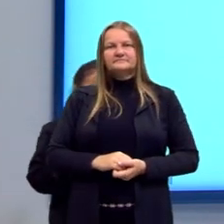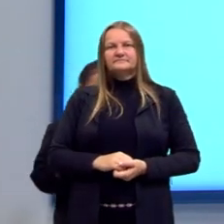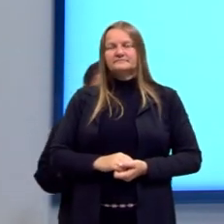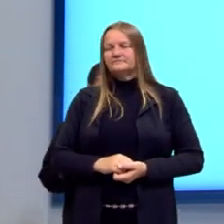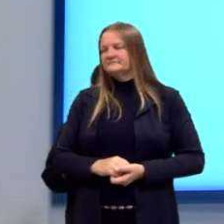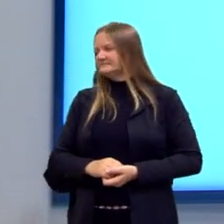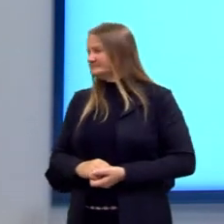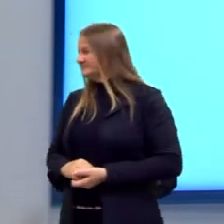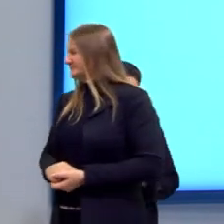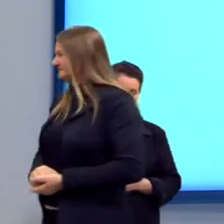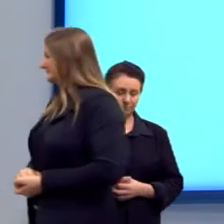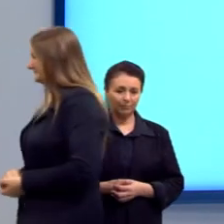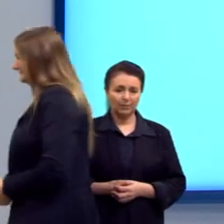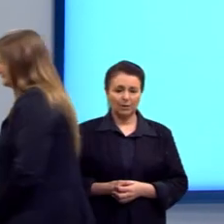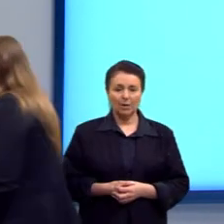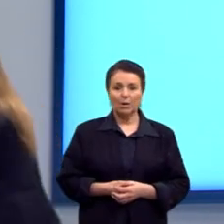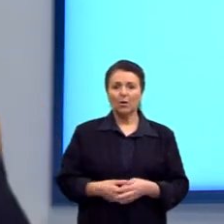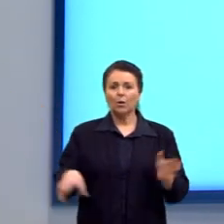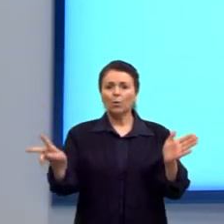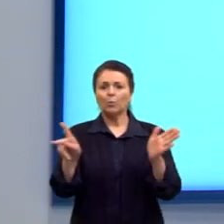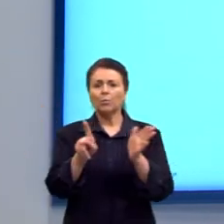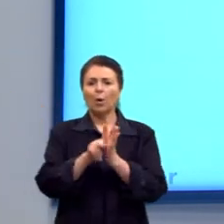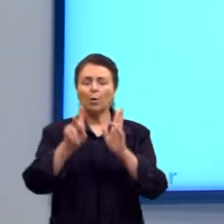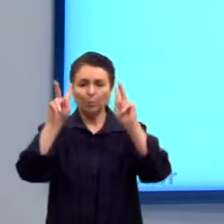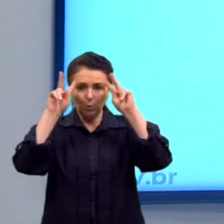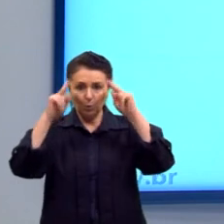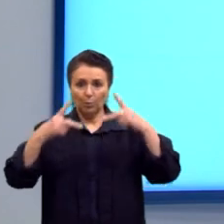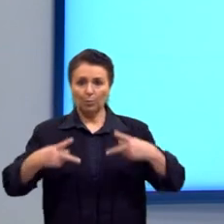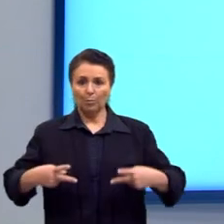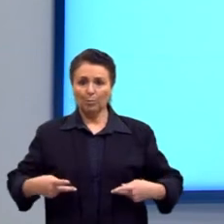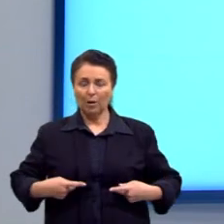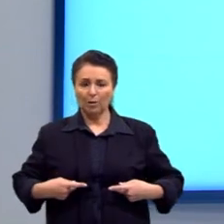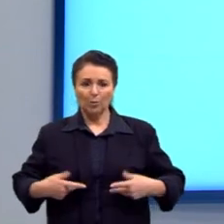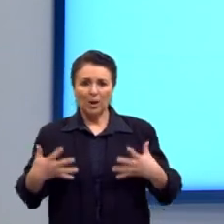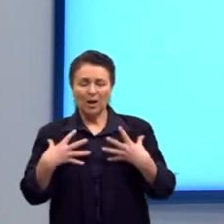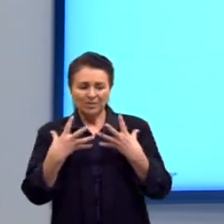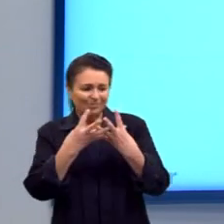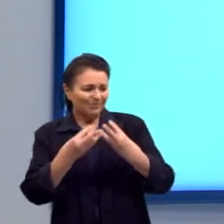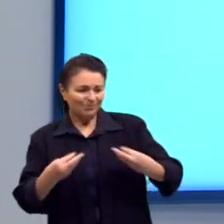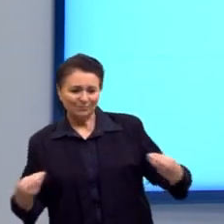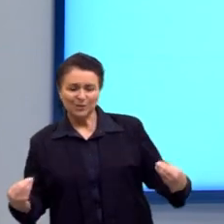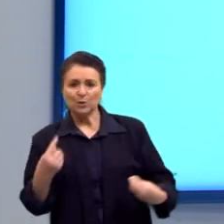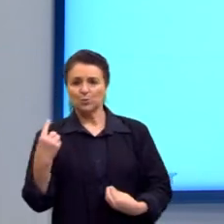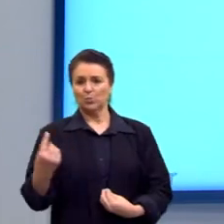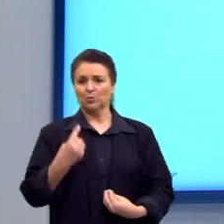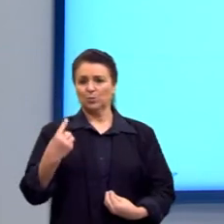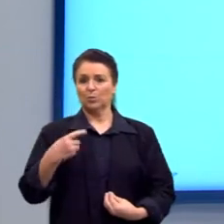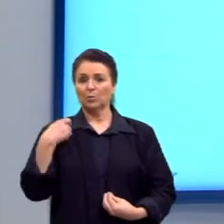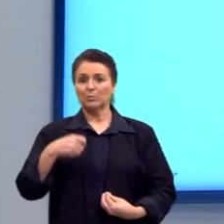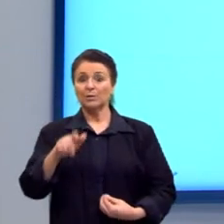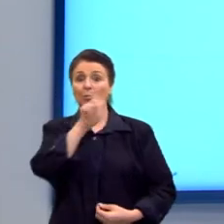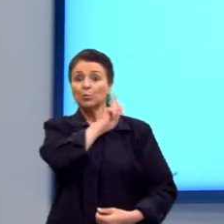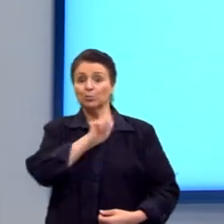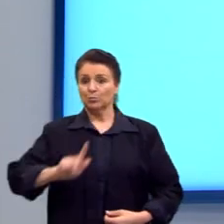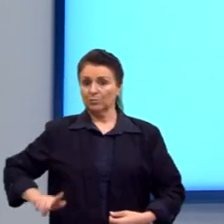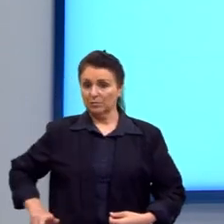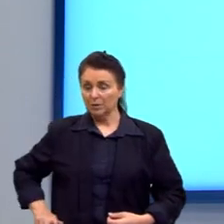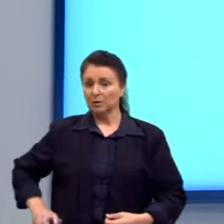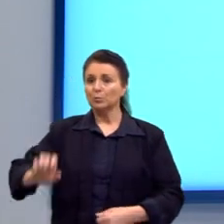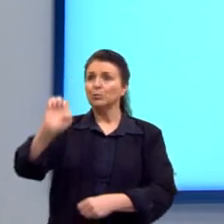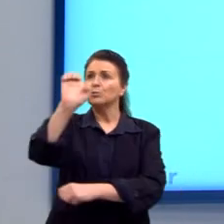autodestruiria, ele não se conservaria, viveria em guerra. Então, portanto, nós precisamos de um governo, um Estado